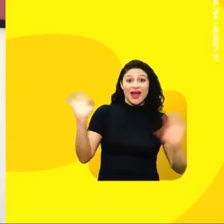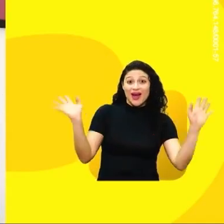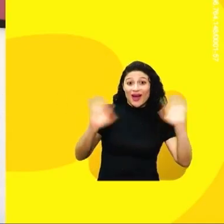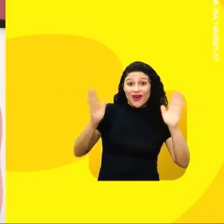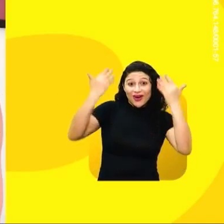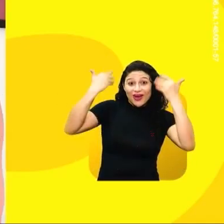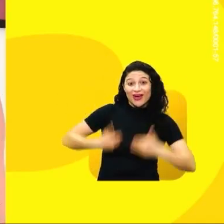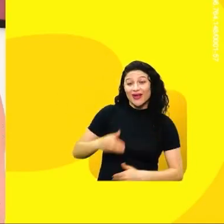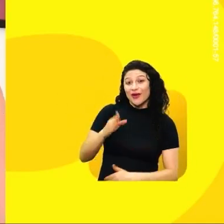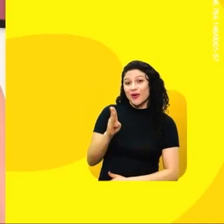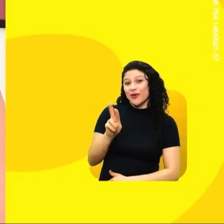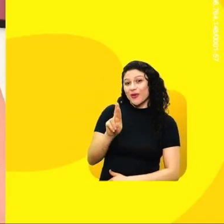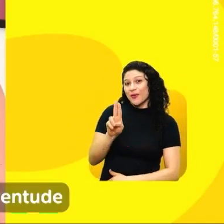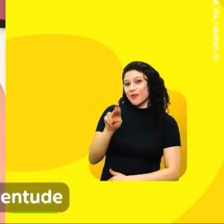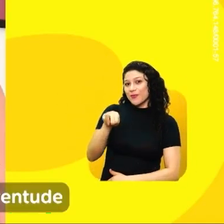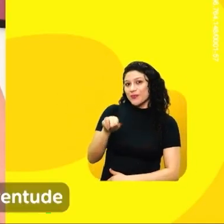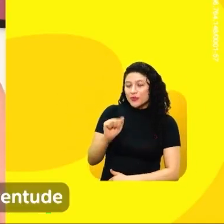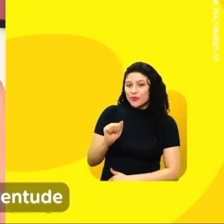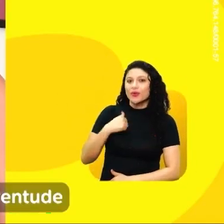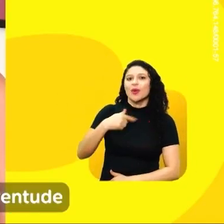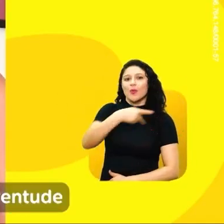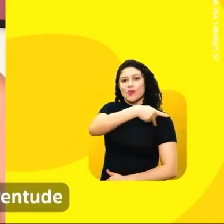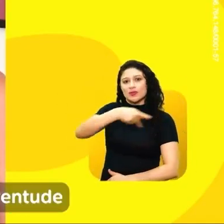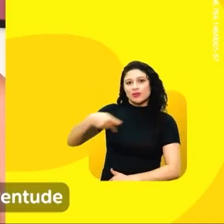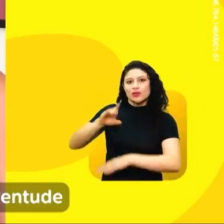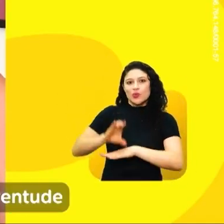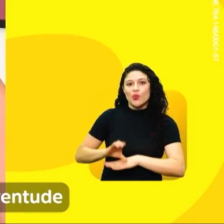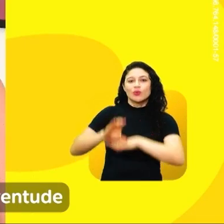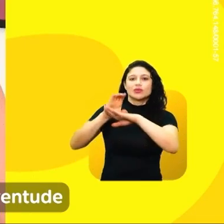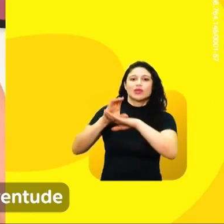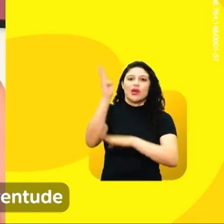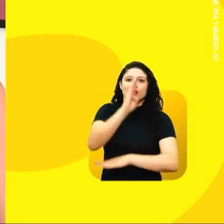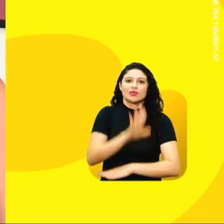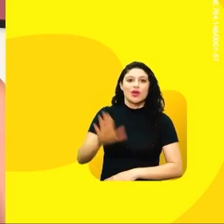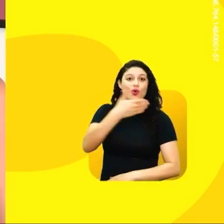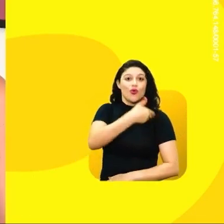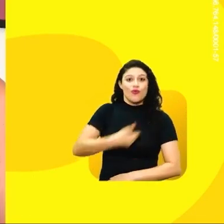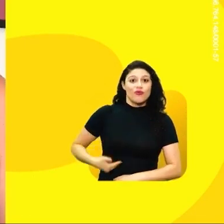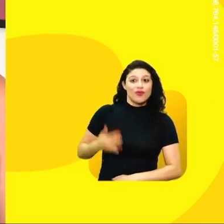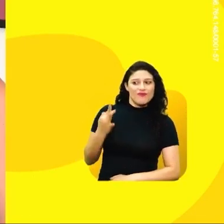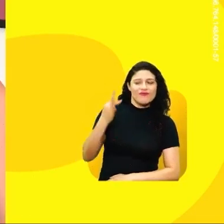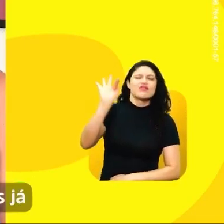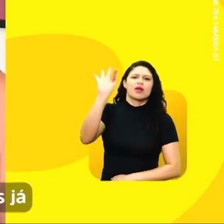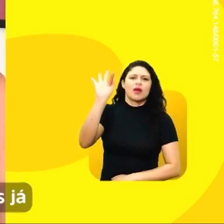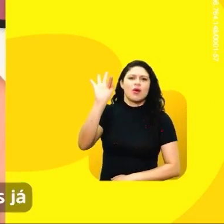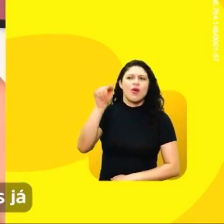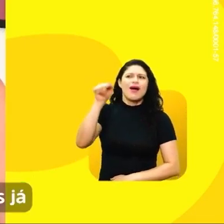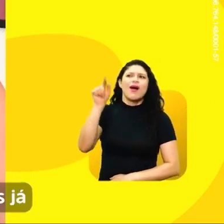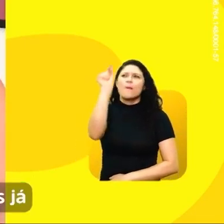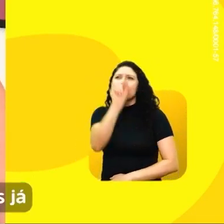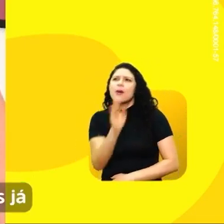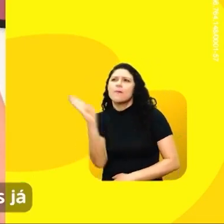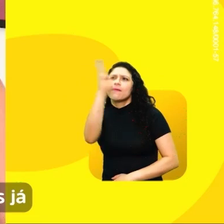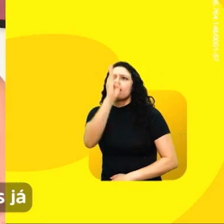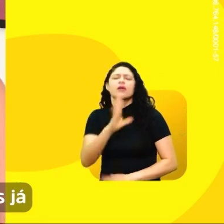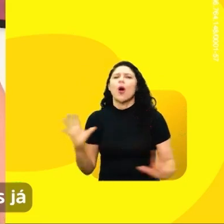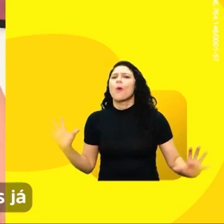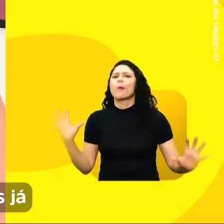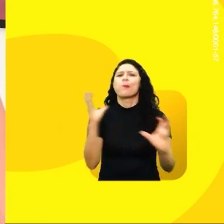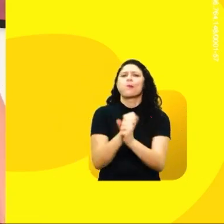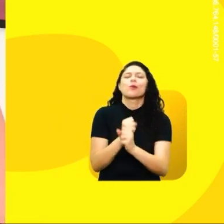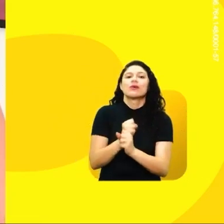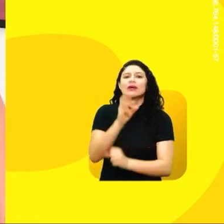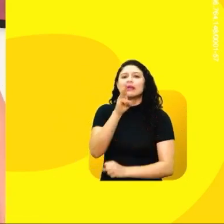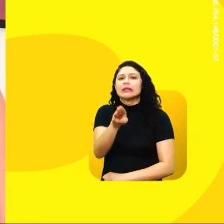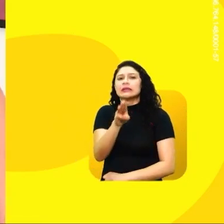Imperatriz! Eu sou a Bruna Brelais, presidente do Conselho Nacional de Juventude do Governo Federal. No Brasil, quase 3 milhões de